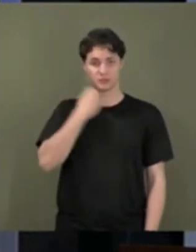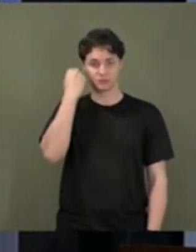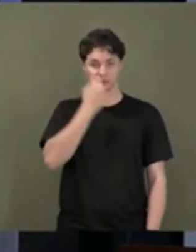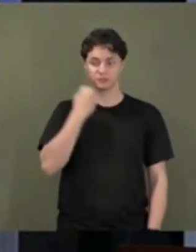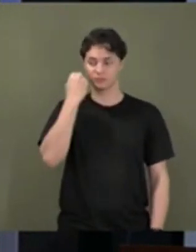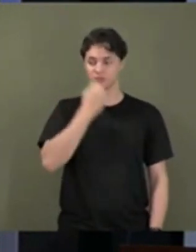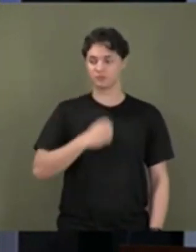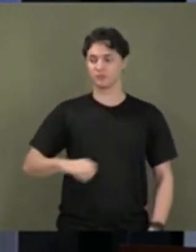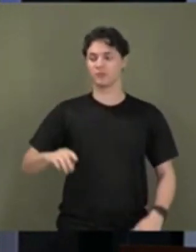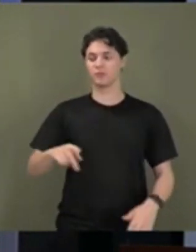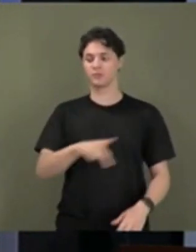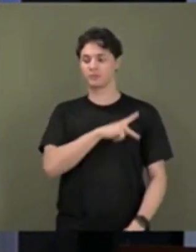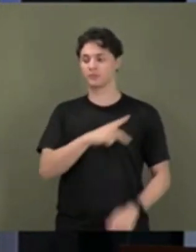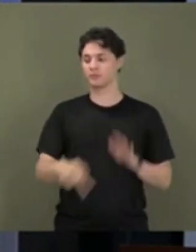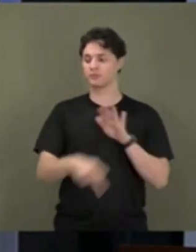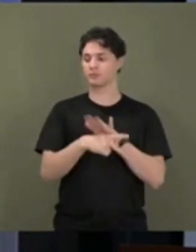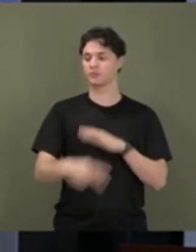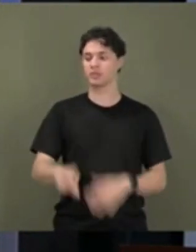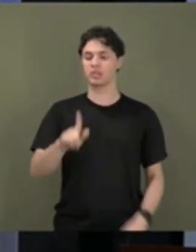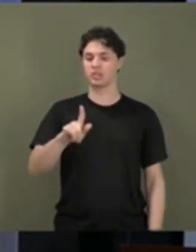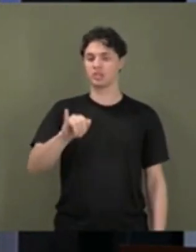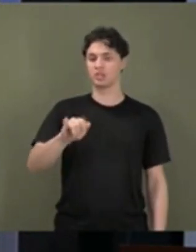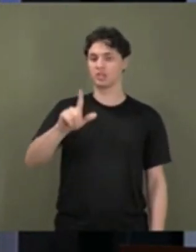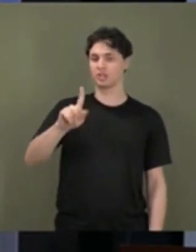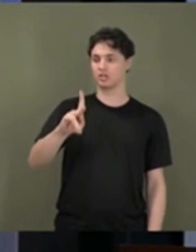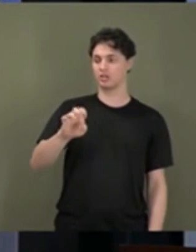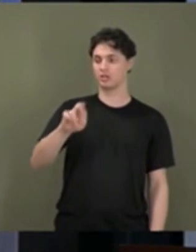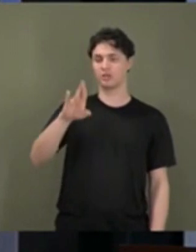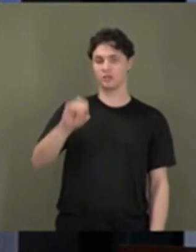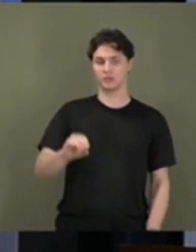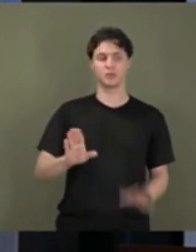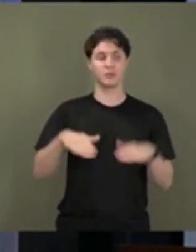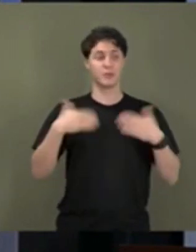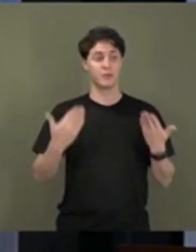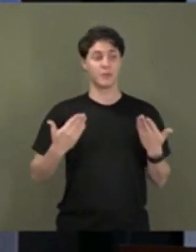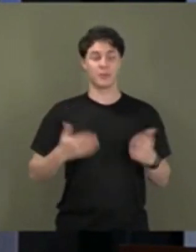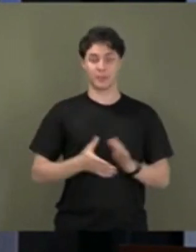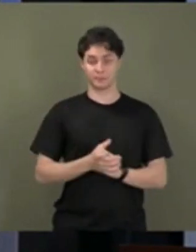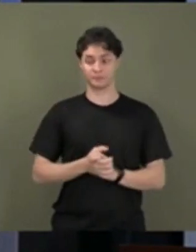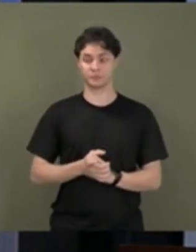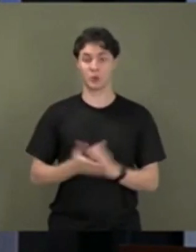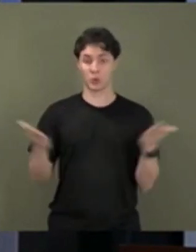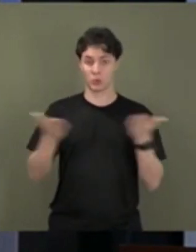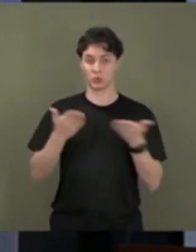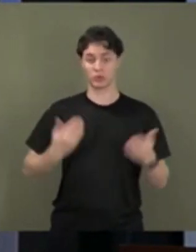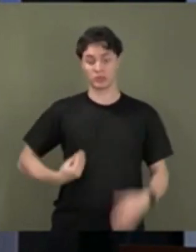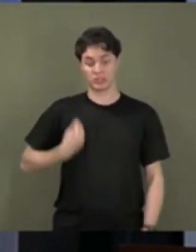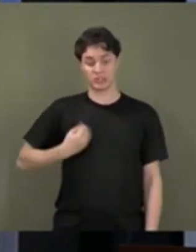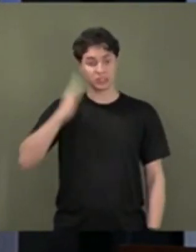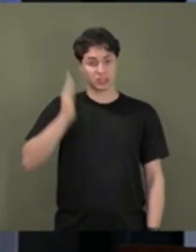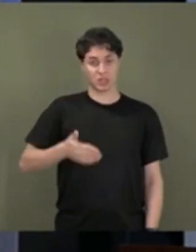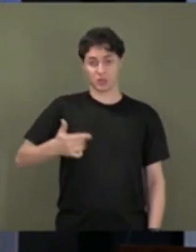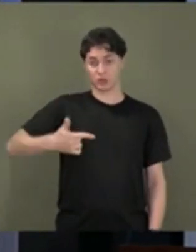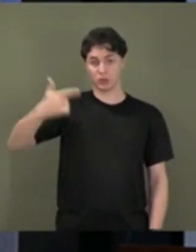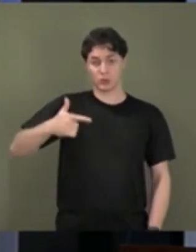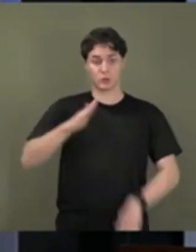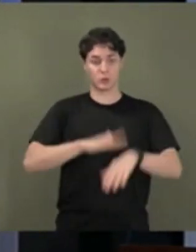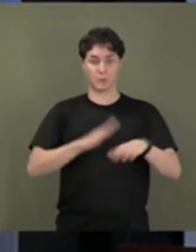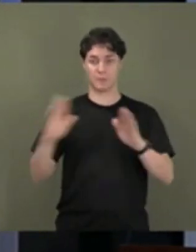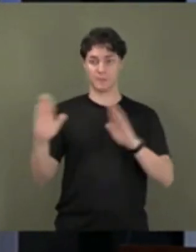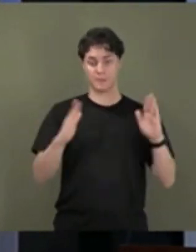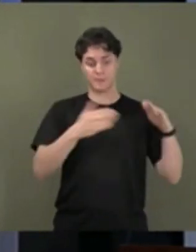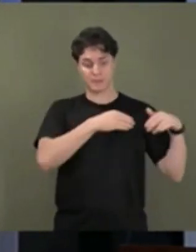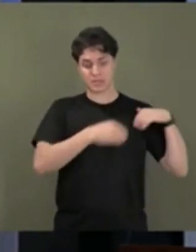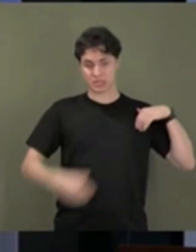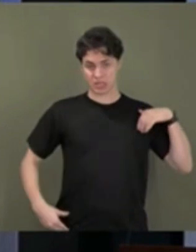Gilberto Mestrinho de Medeiros Raposo. E estou hoje já no segundo mandato no atual